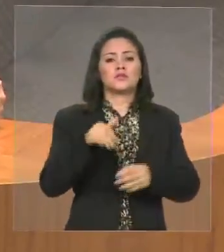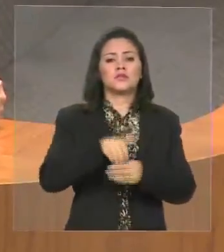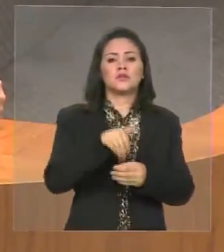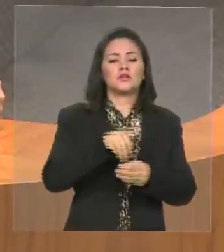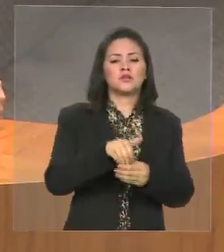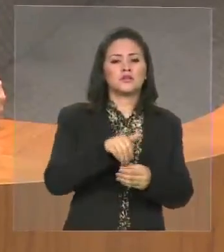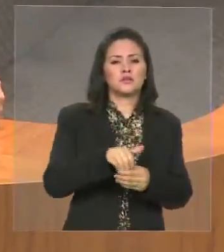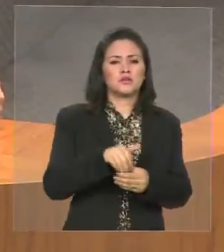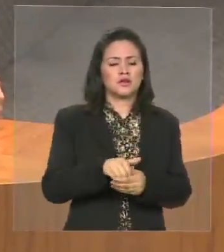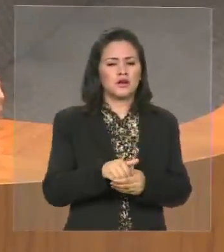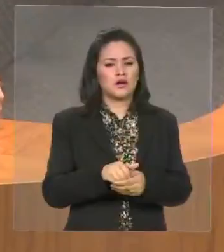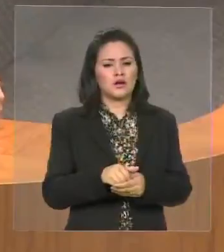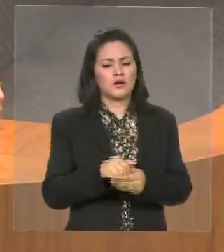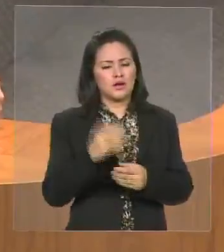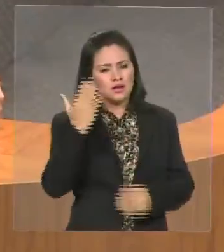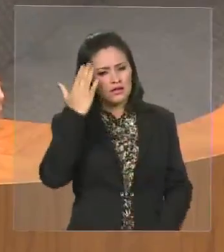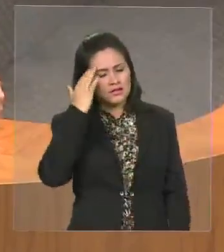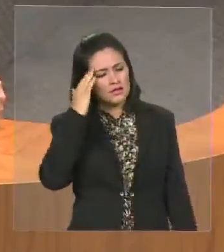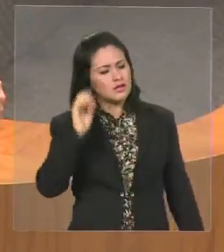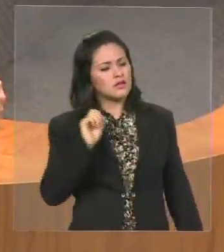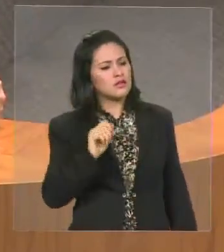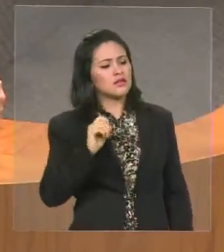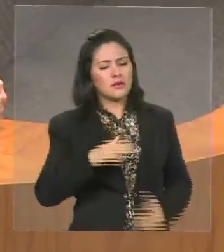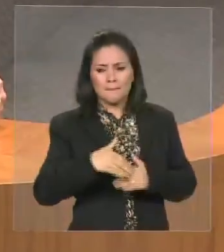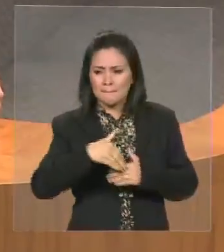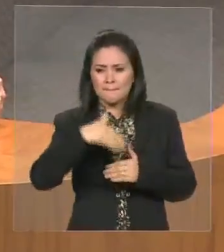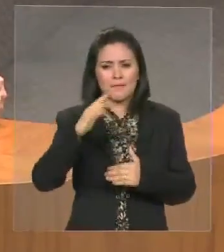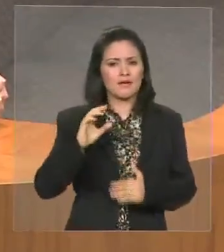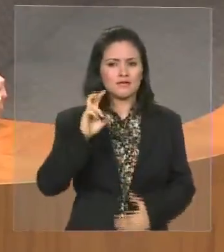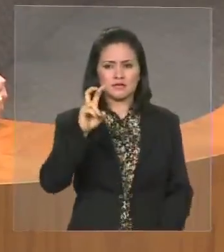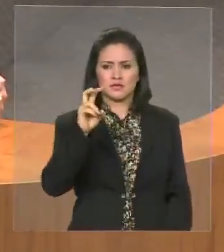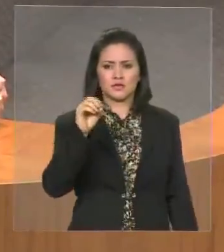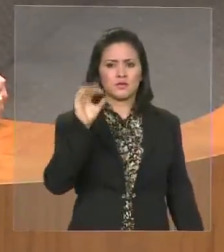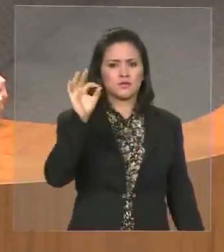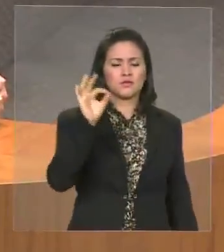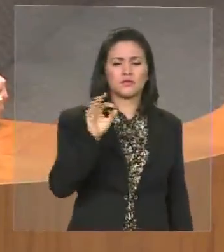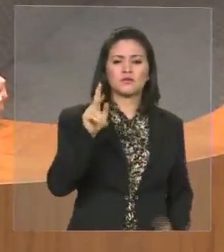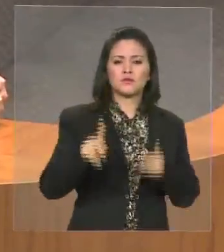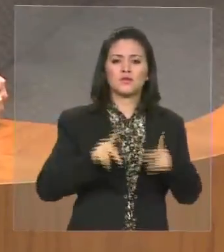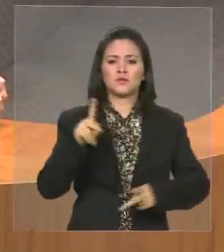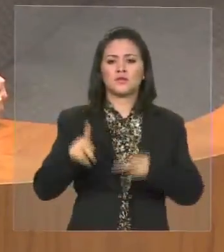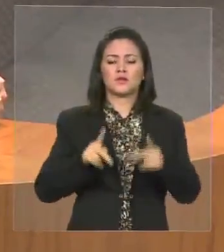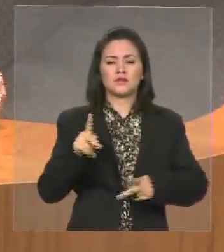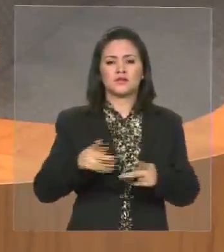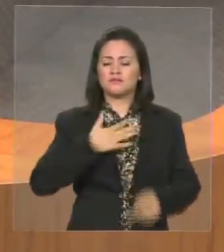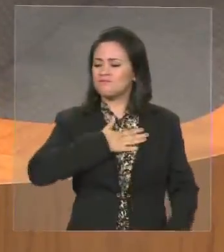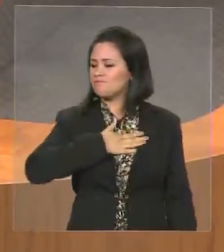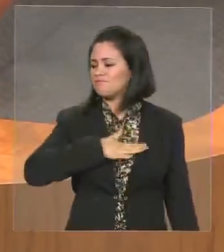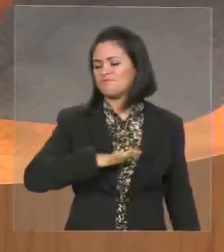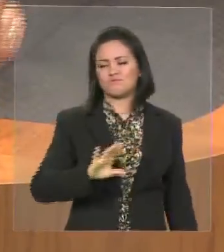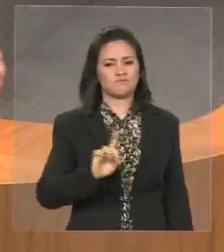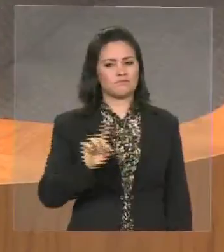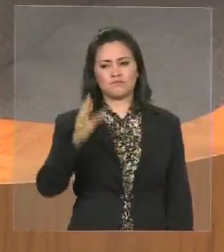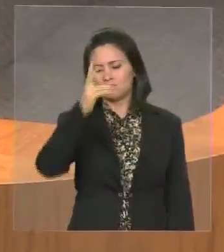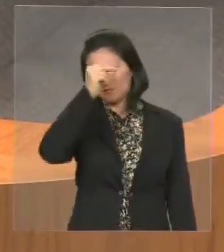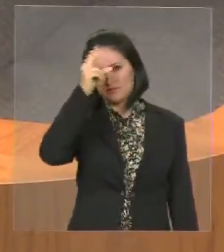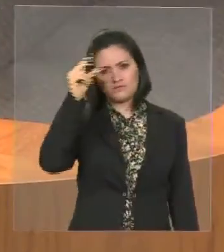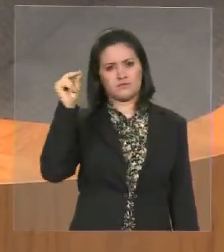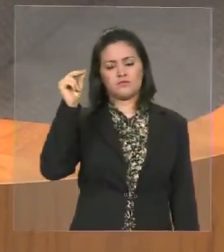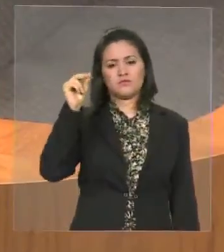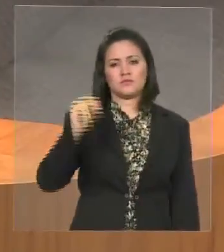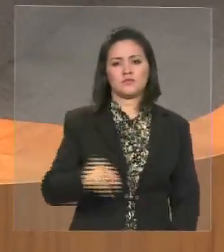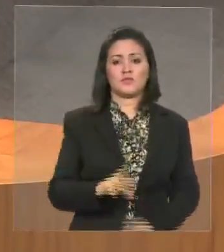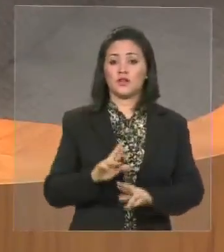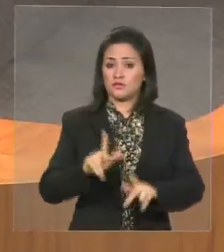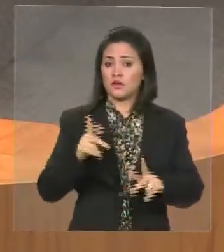mais da metade da população de Dom Pedro rejeitou o prefeito. não é como em outros municípios